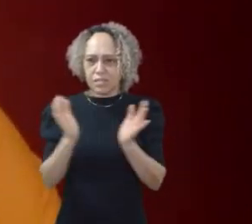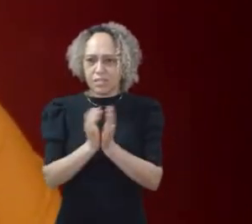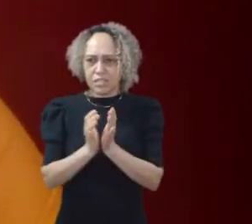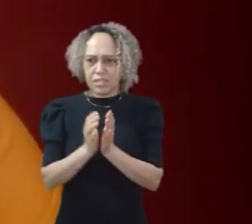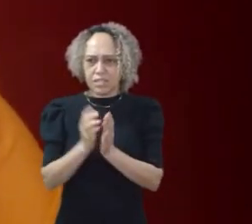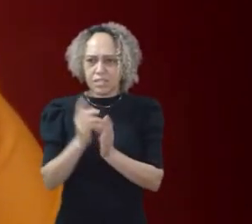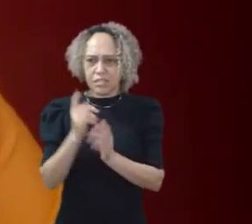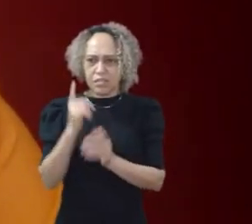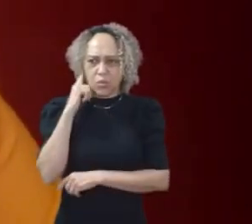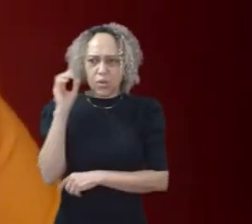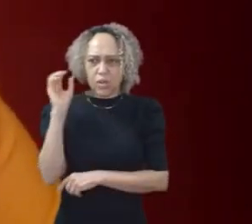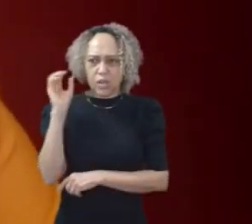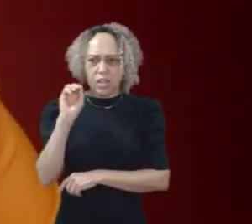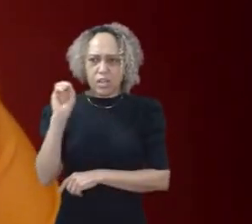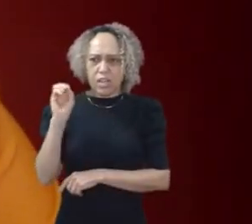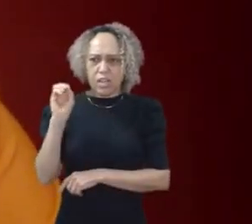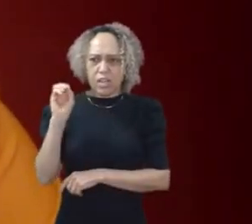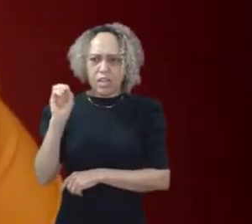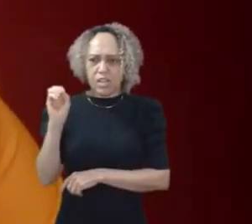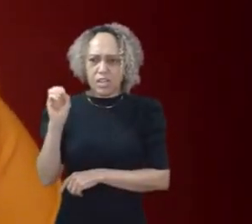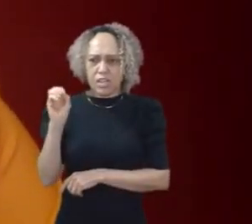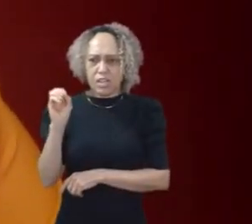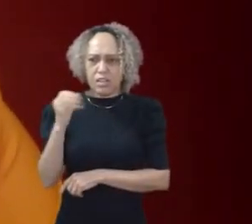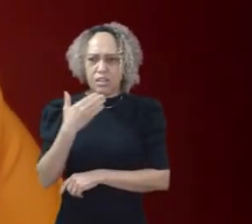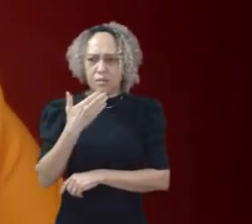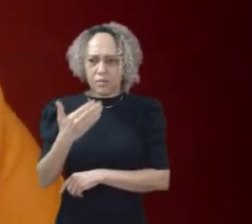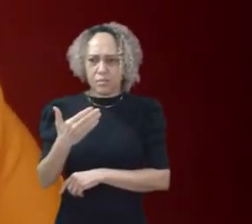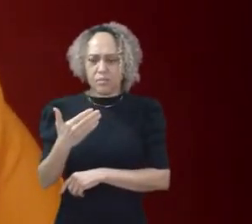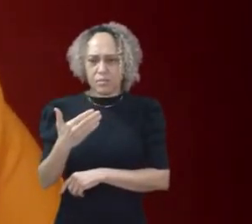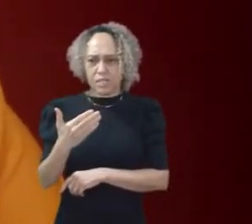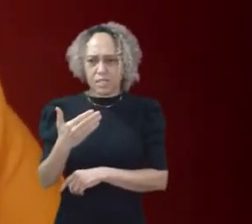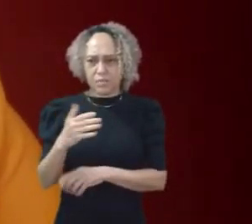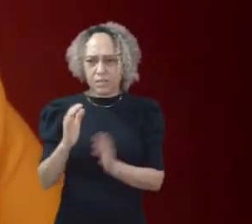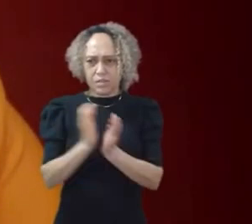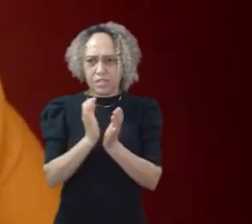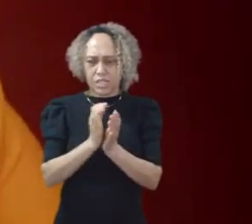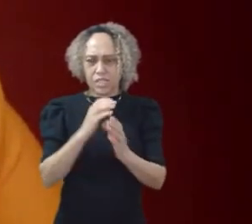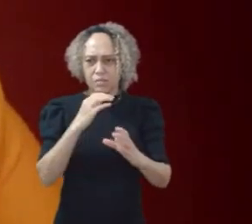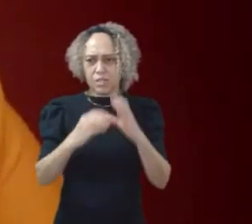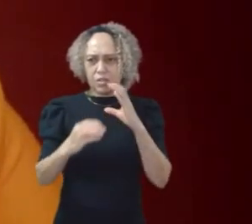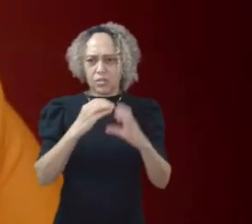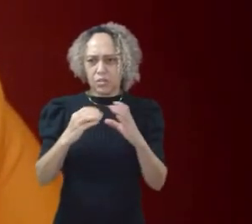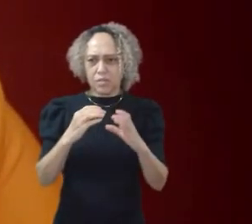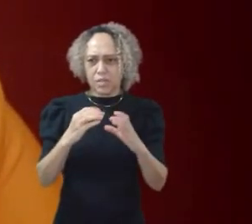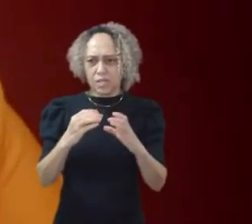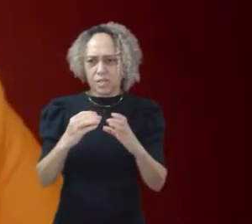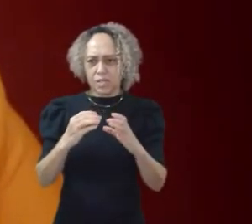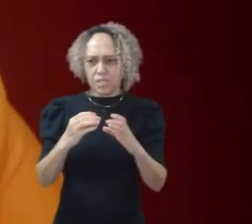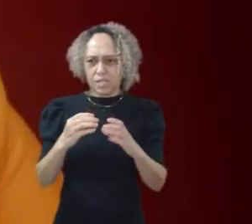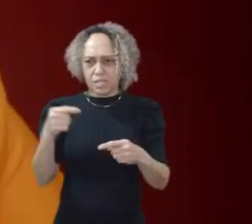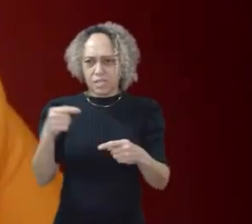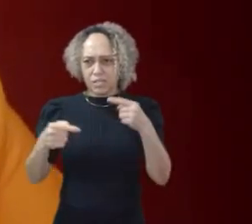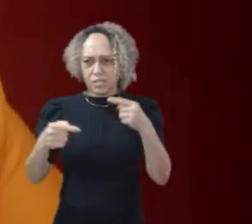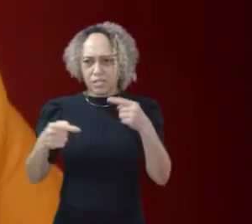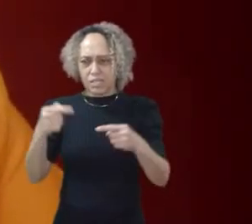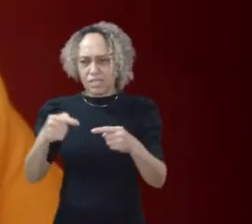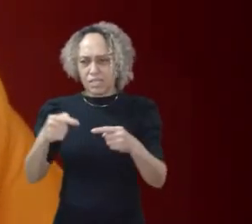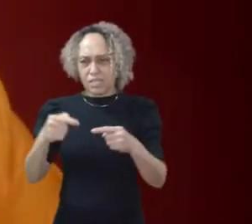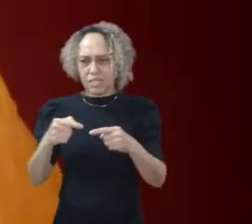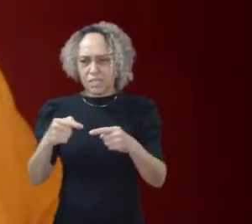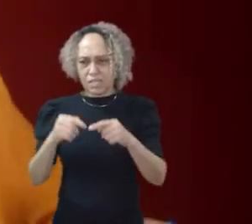estamos aqui para esse nosso debate de hoje. É um slide que já foi enviado.